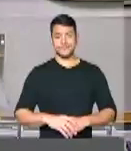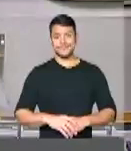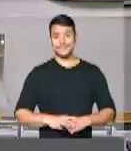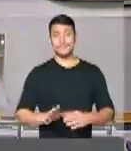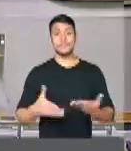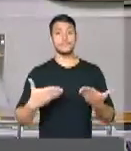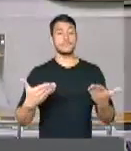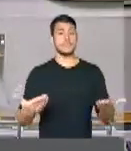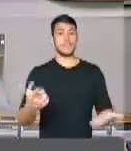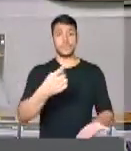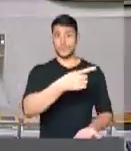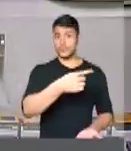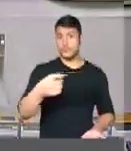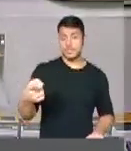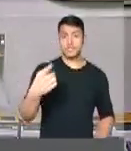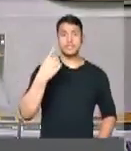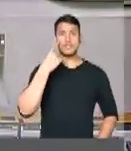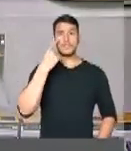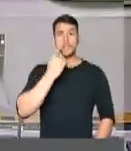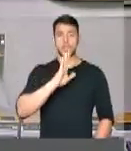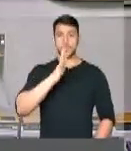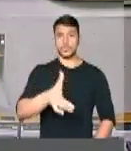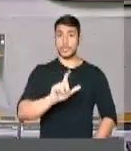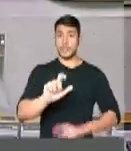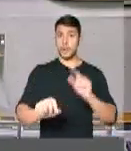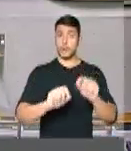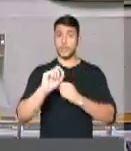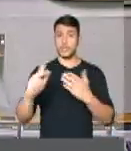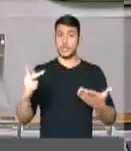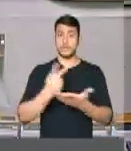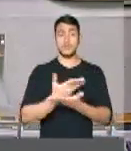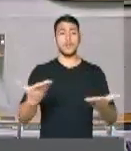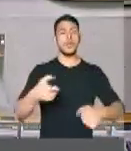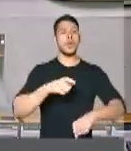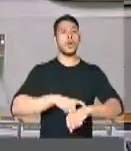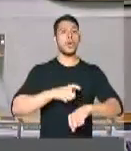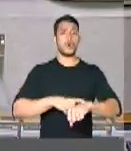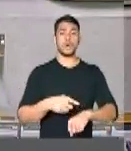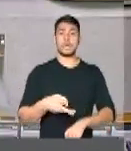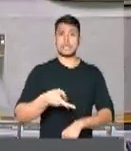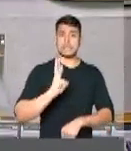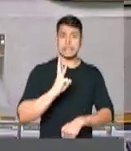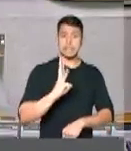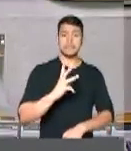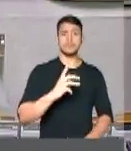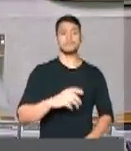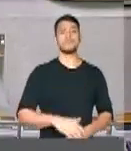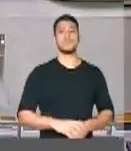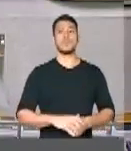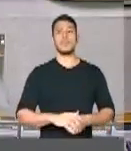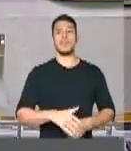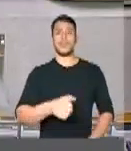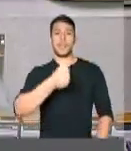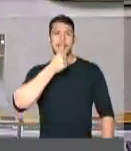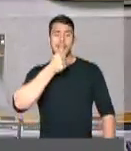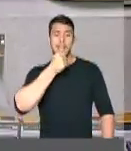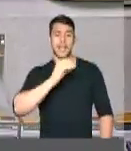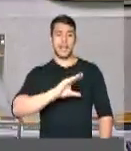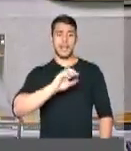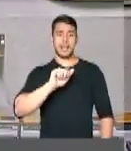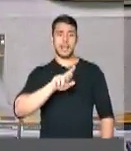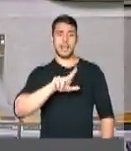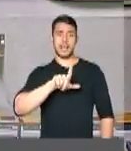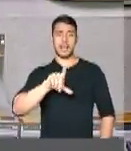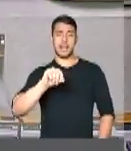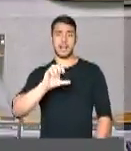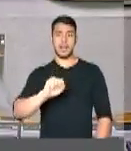Você que nos acompanha pela rádio, pela TV Câmara e também na internet, agora são 3 horas e 51 minutos, eu sou o Carlos Oliveira e a gente está transmitindo uma